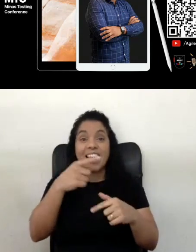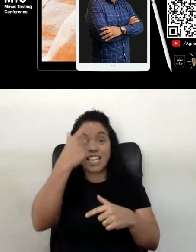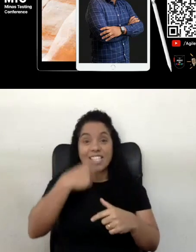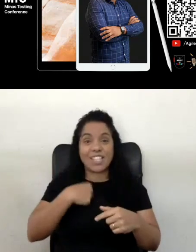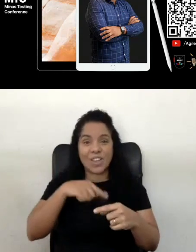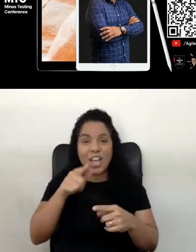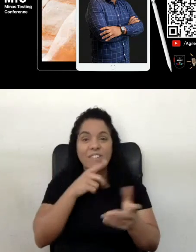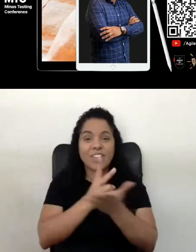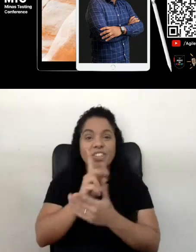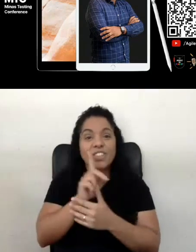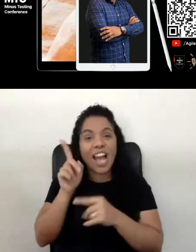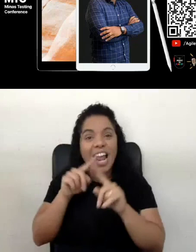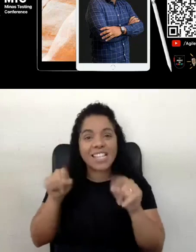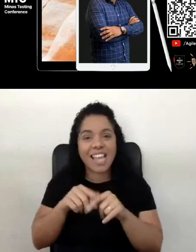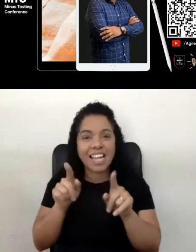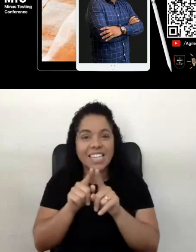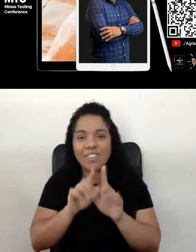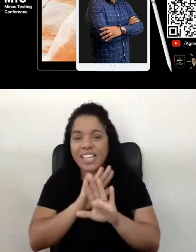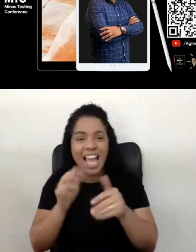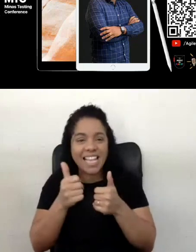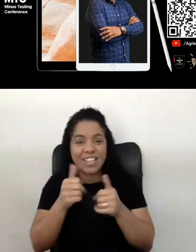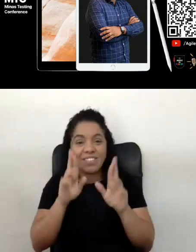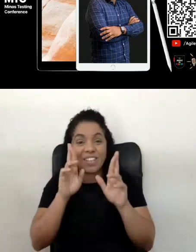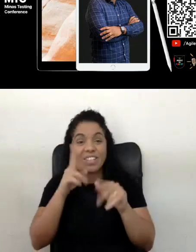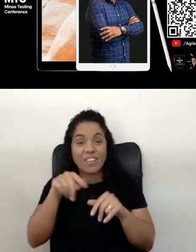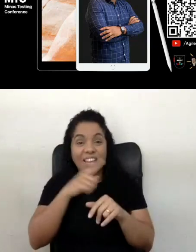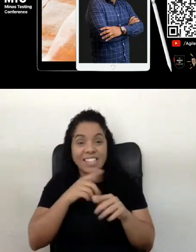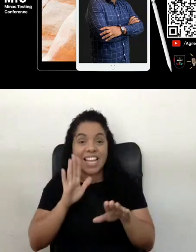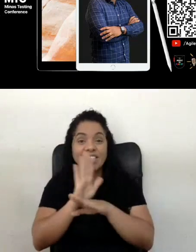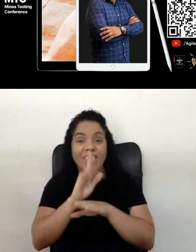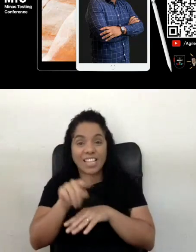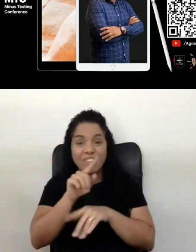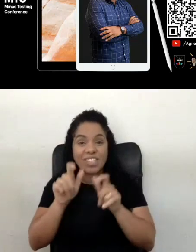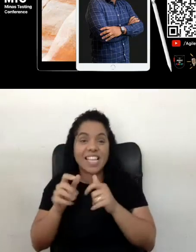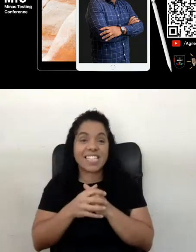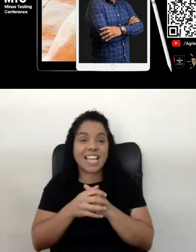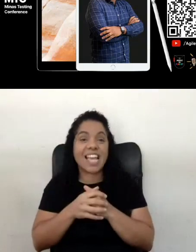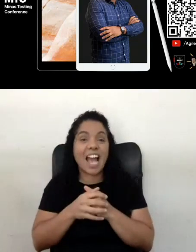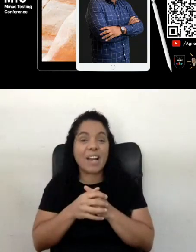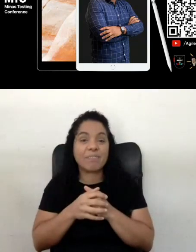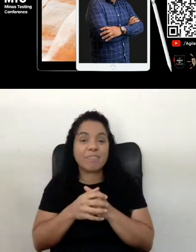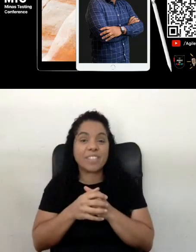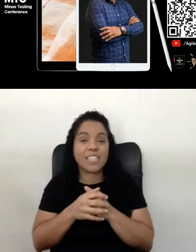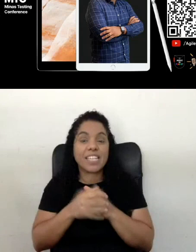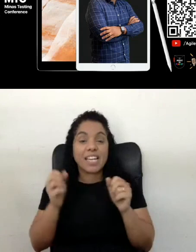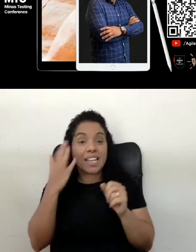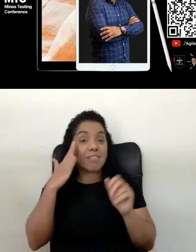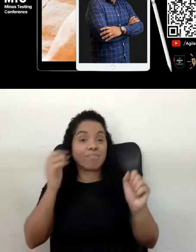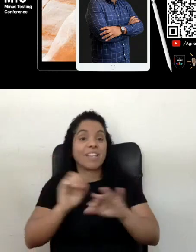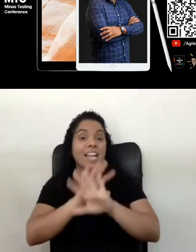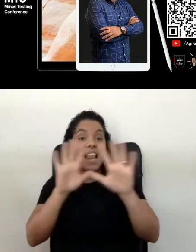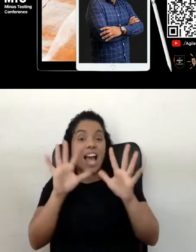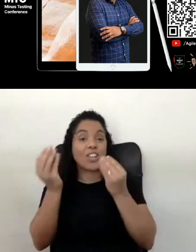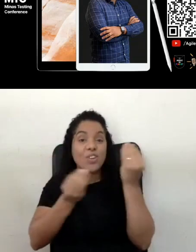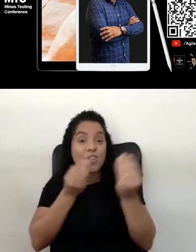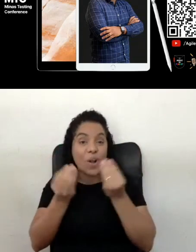a gente pode continuar na sala lá também, e é isso aí, pessoal, espero que tenha ajudado vocês aí a dar uma clareza aí, pouquinho